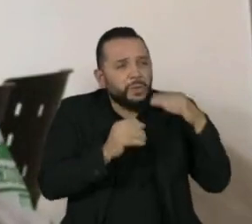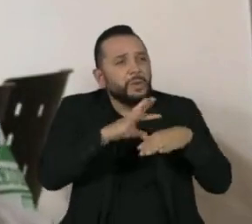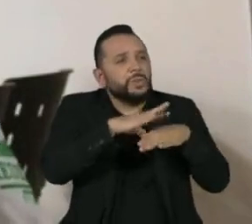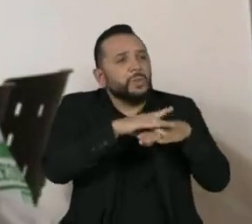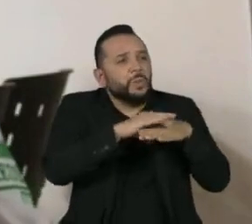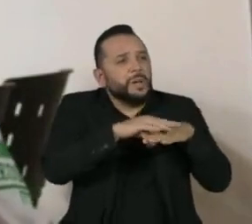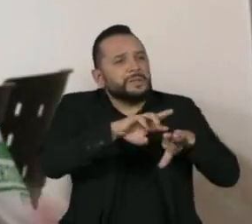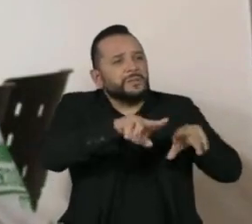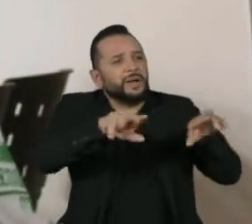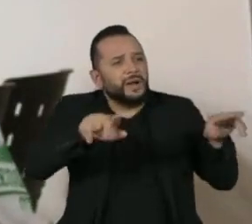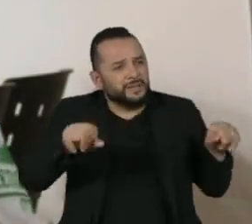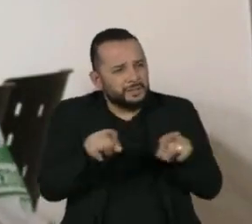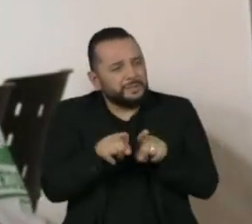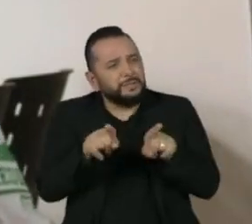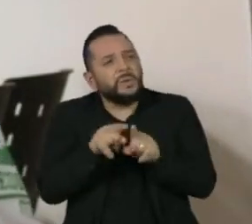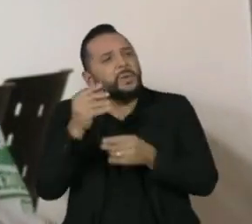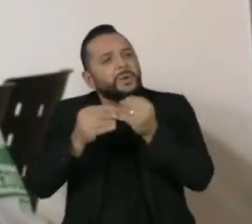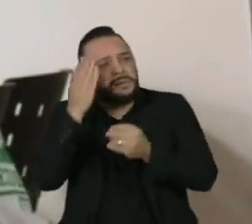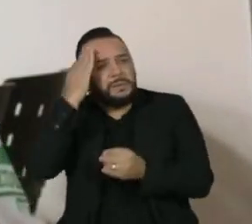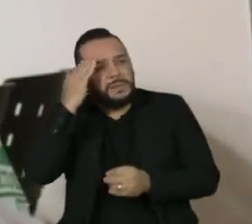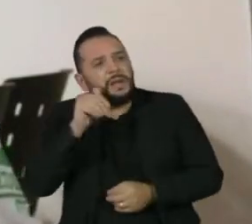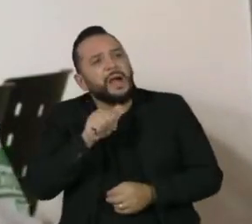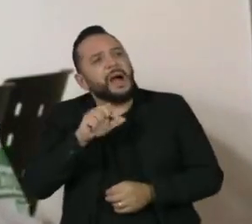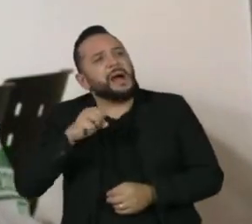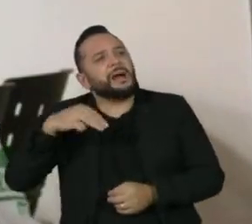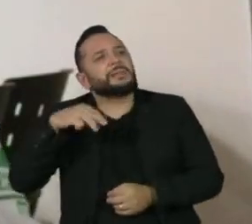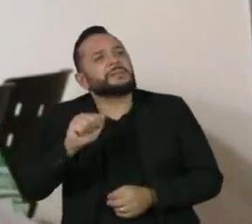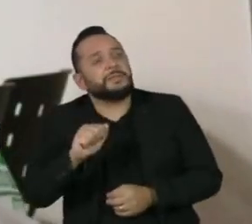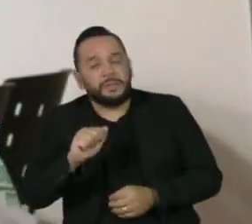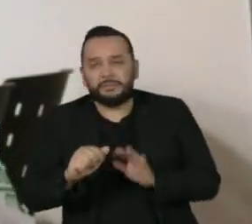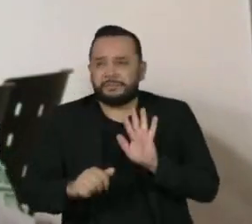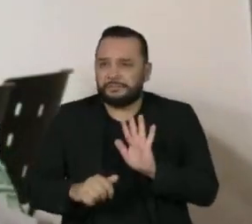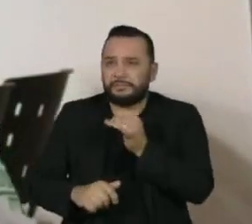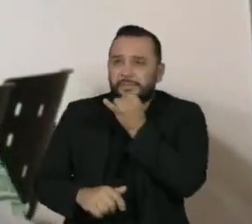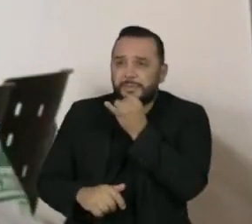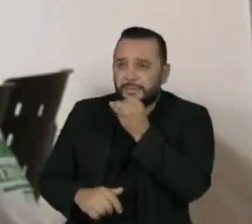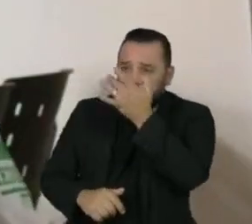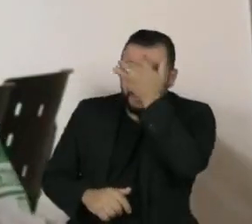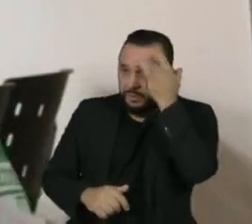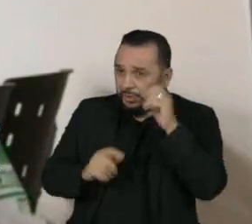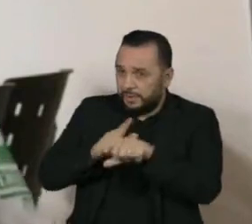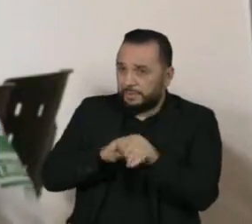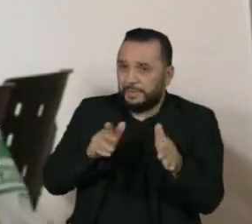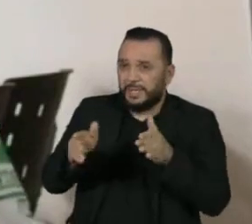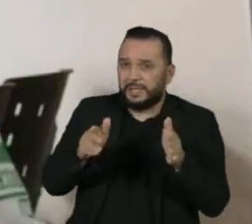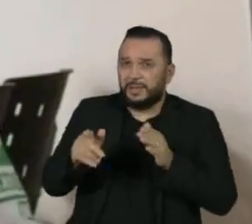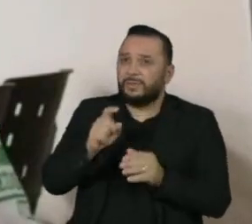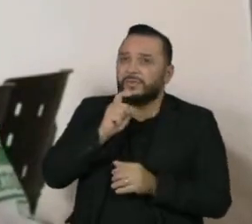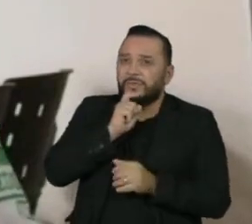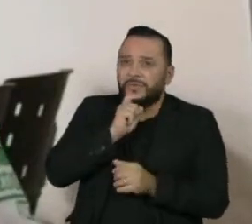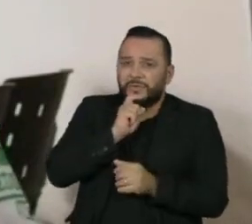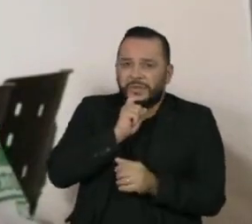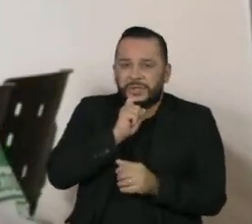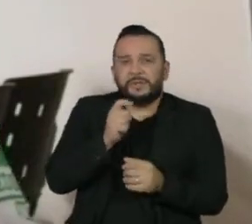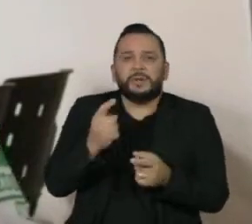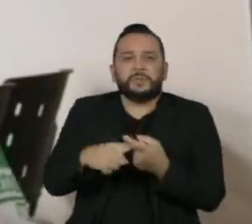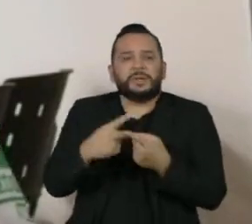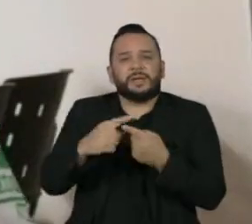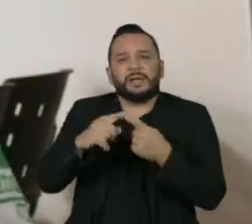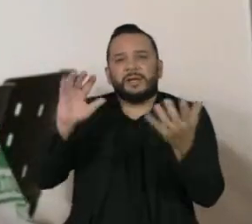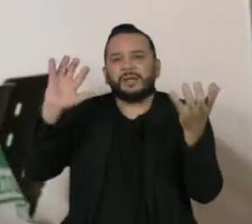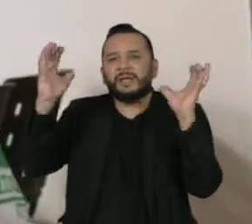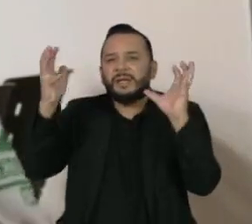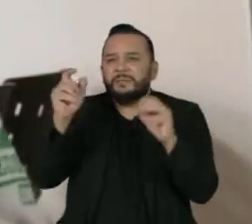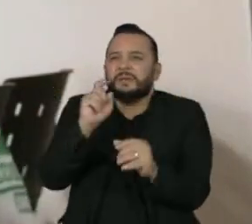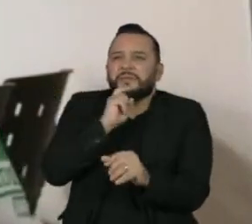tratamento, ou, eventualmente, o mesmo paciente sem tratamento, nessa época do frio, pela própria mudança de temperatura e